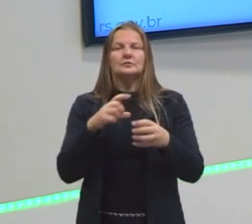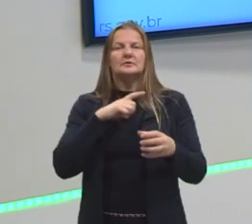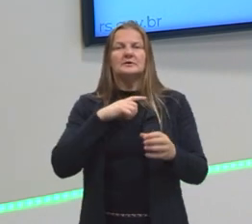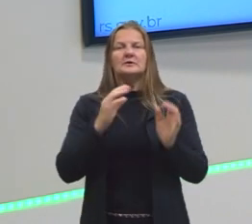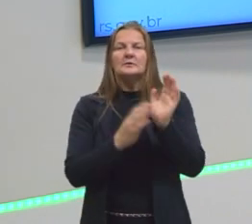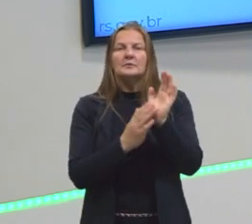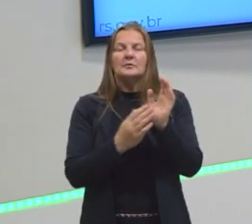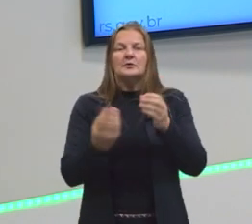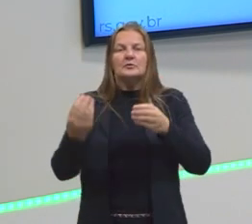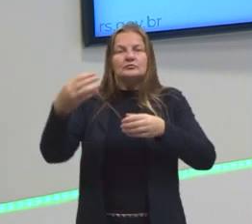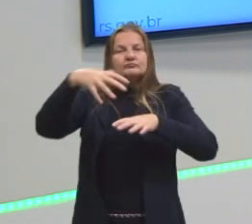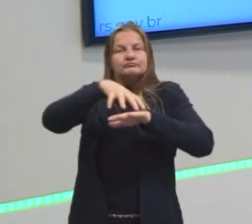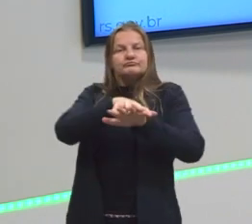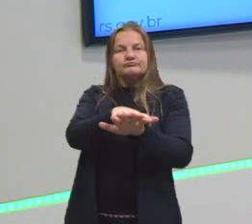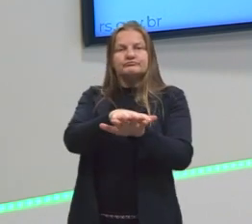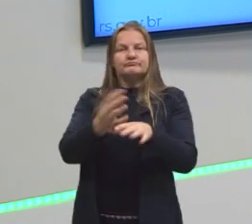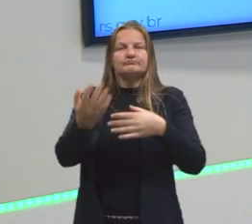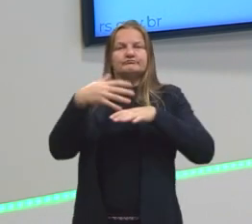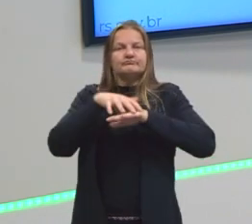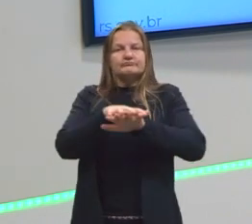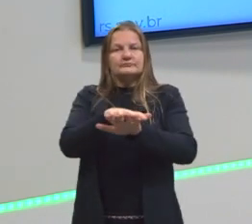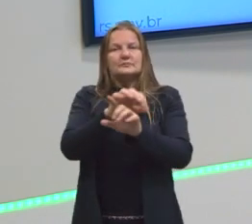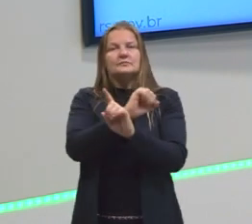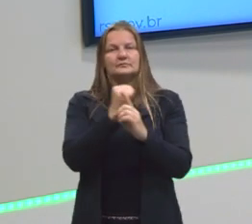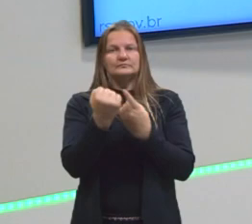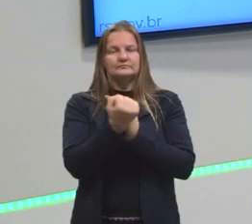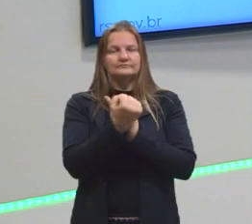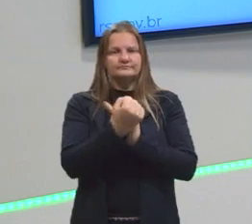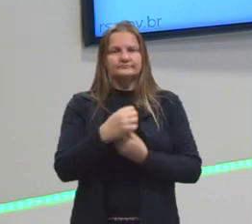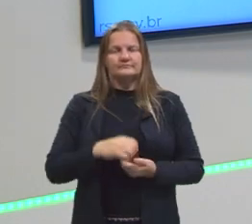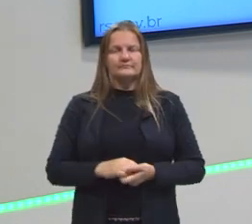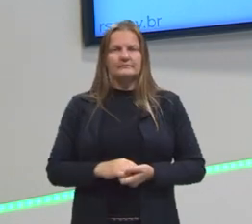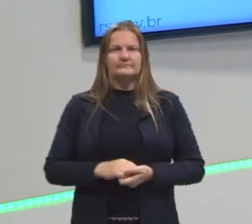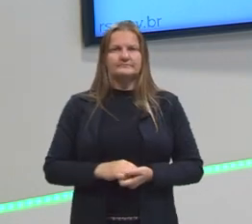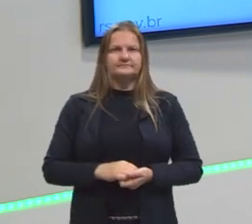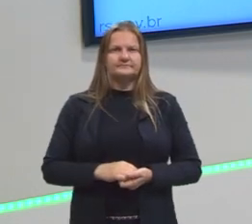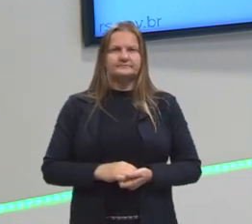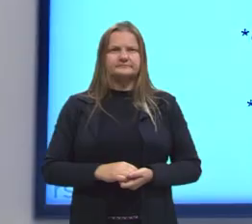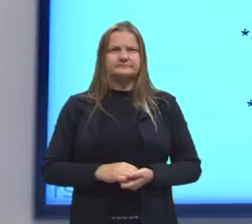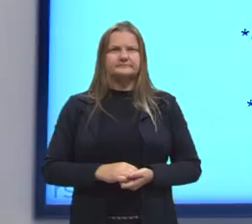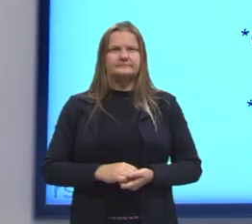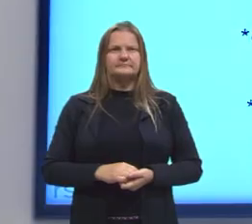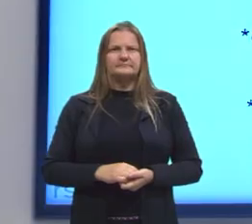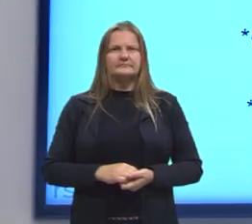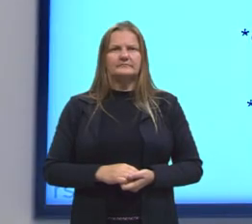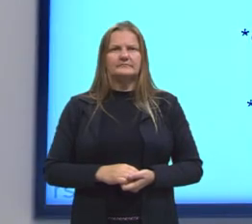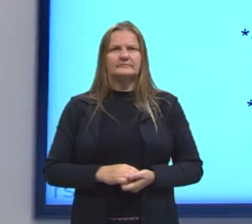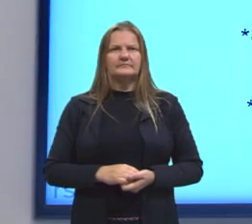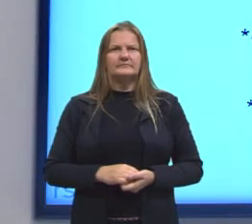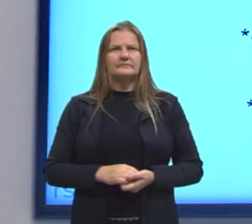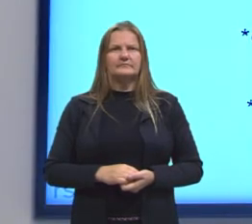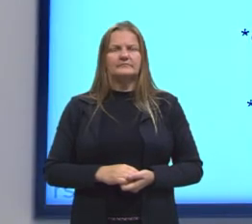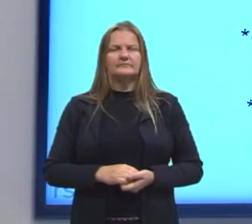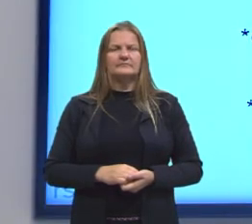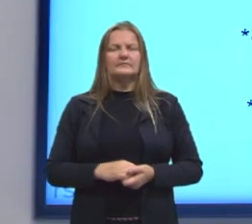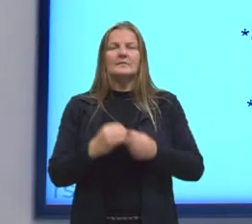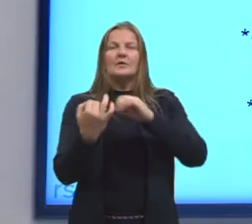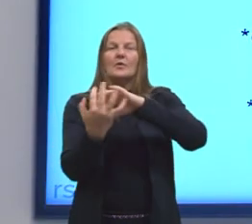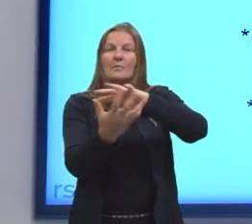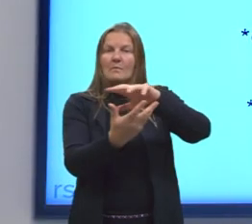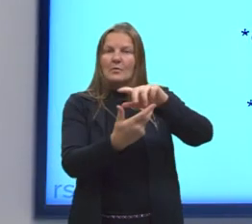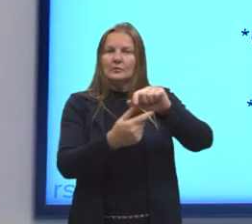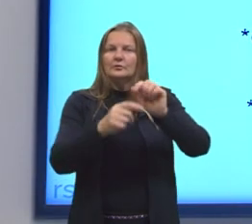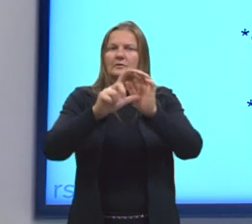uma inserção, e não algo que seja renegado pela sociedade. Tem isso bem claro. O mundo pós-guerra,